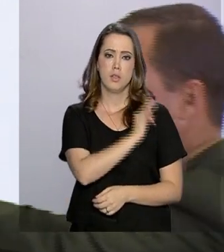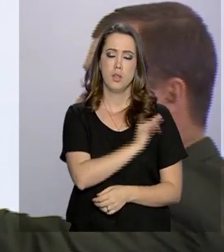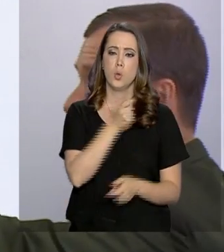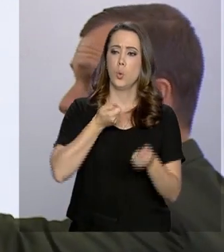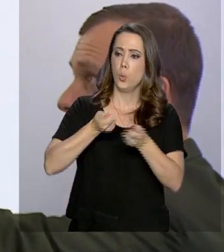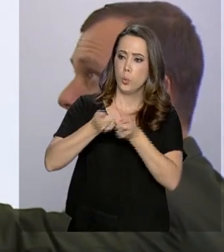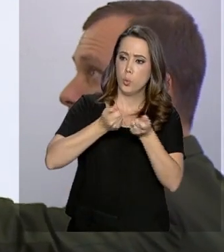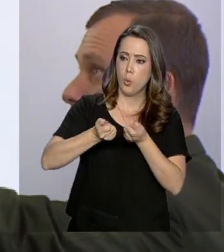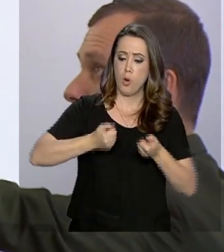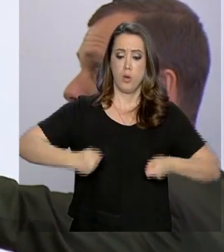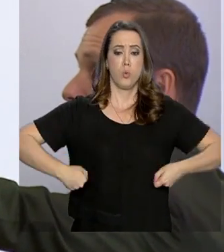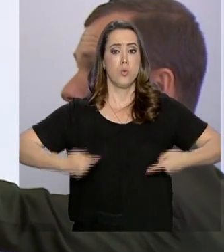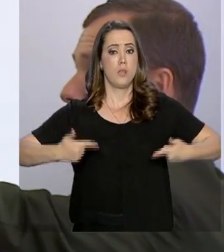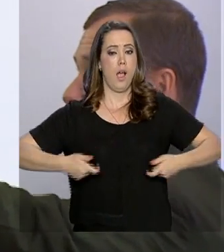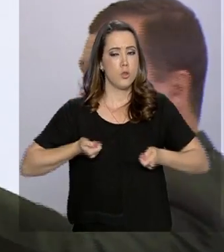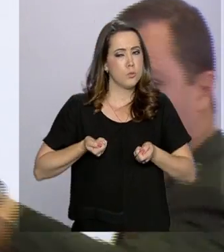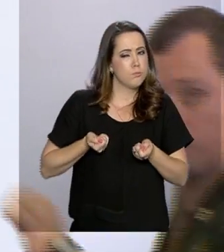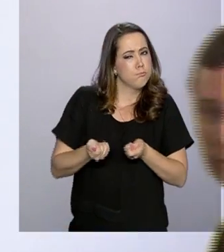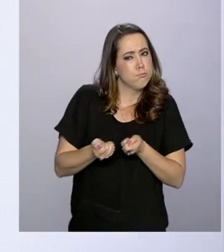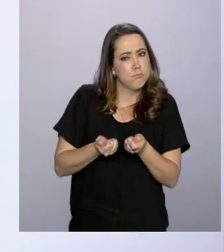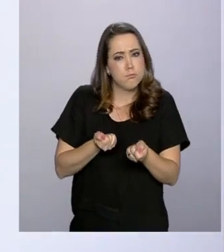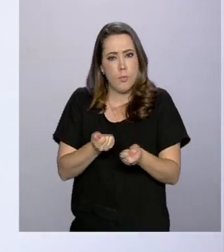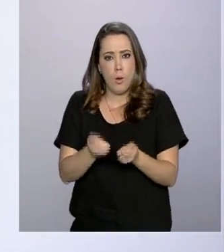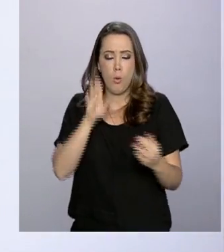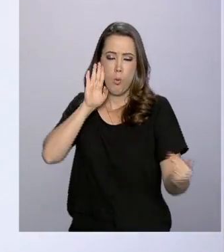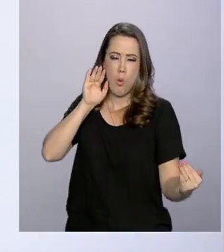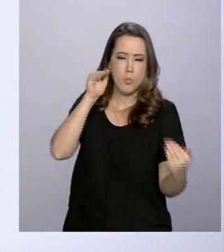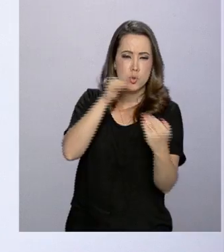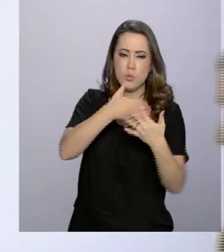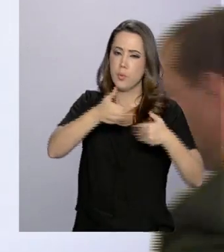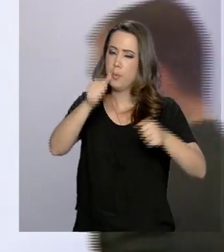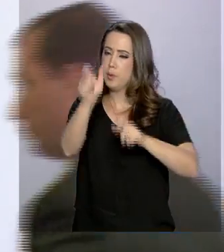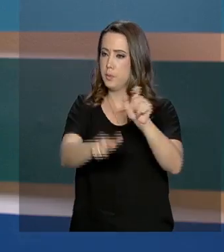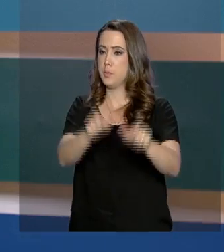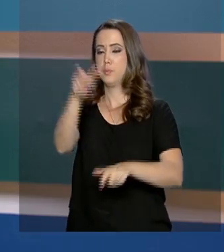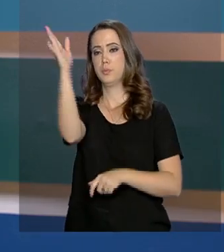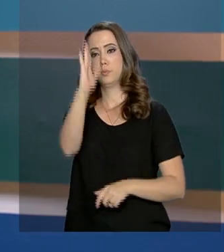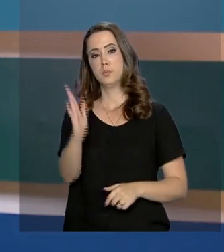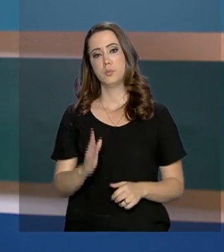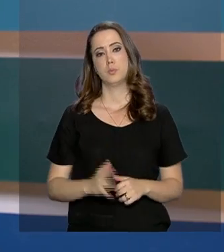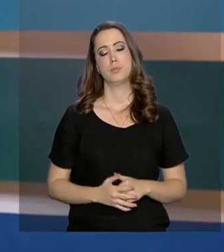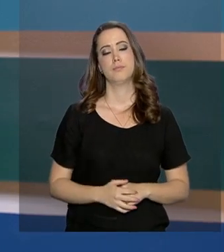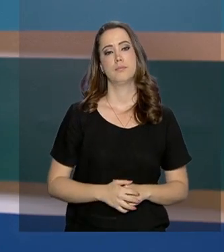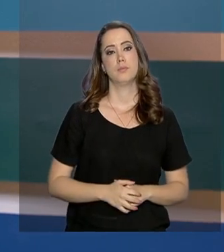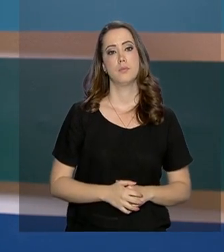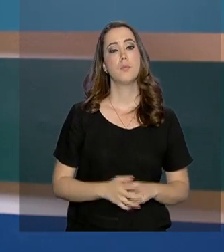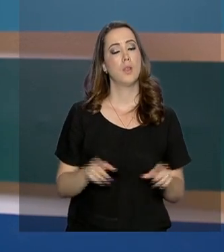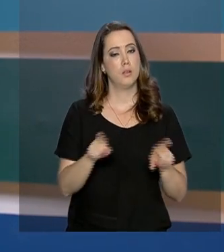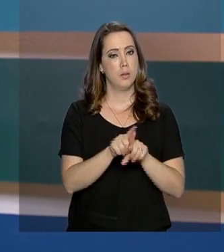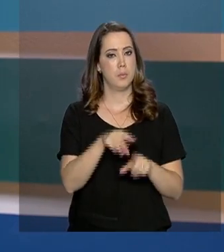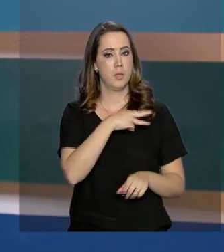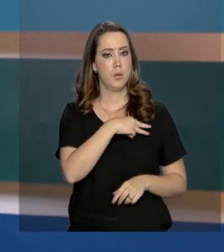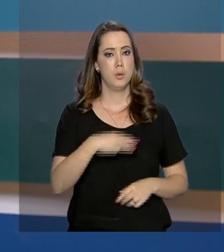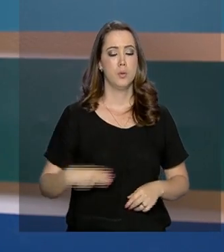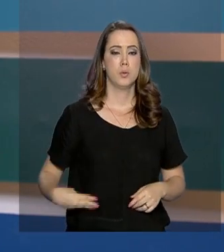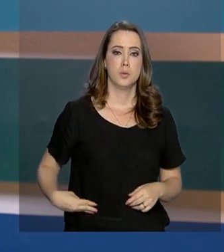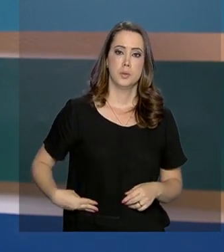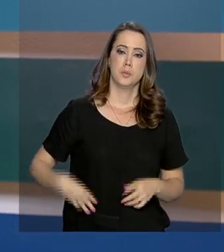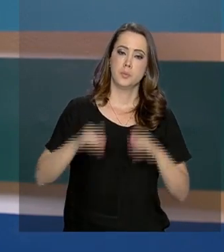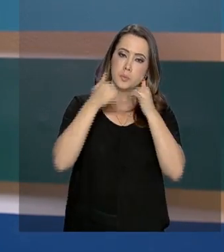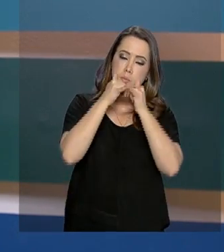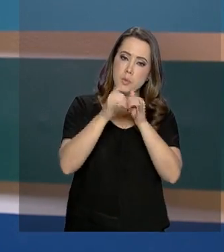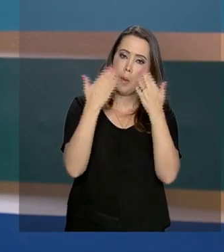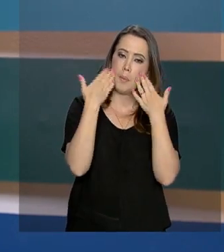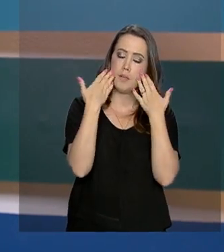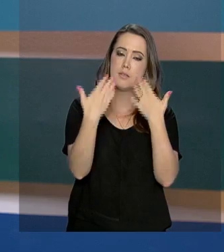públicos, sempre com foco no melhor para o cidadão brasileiro. E o ministro de Minas e Energia fez